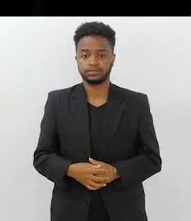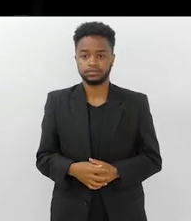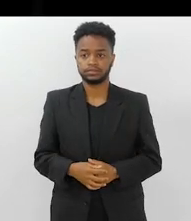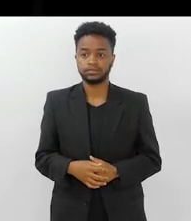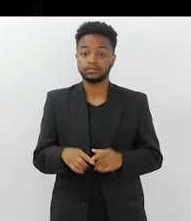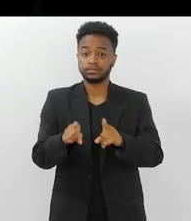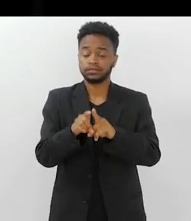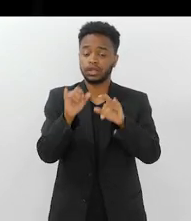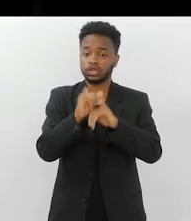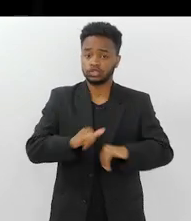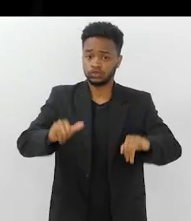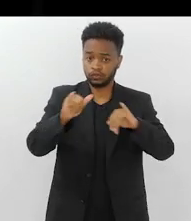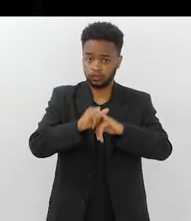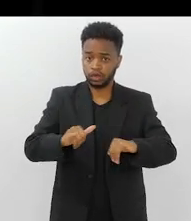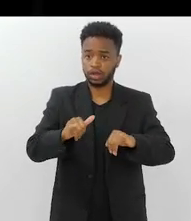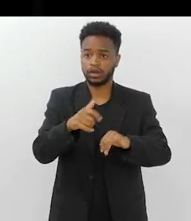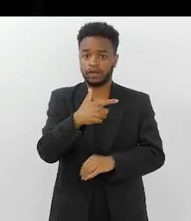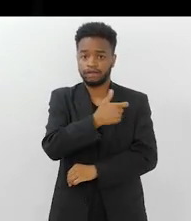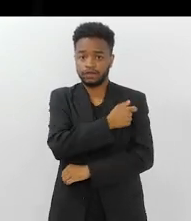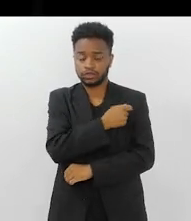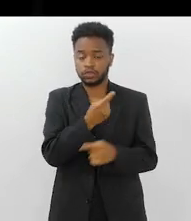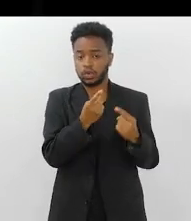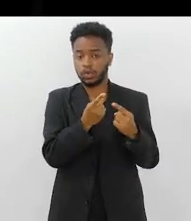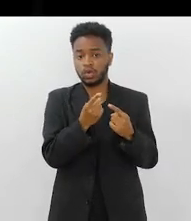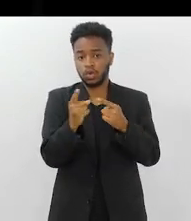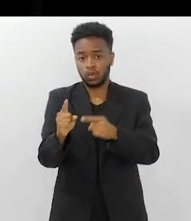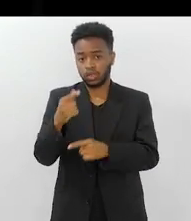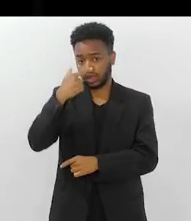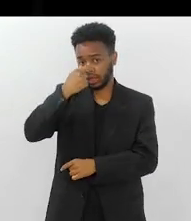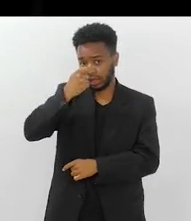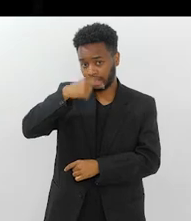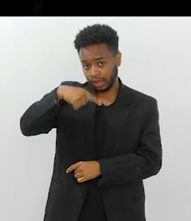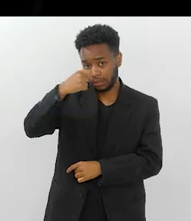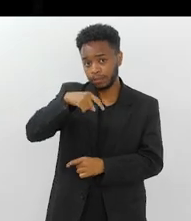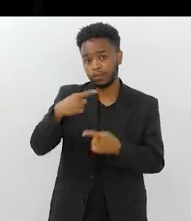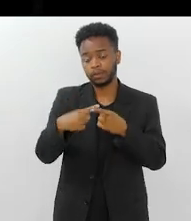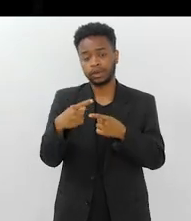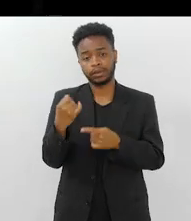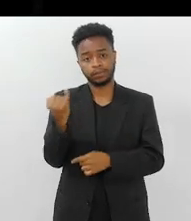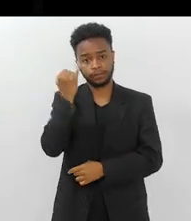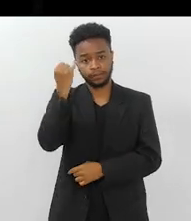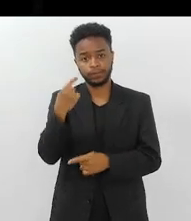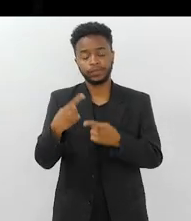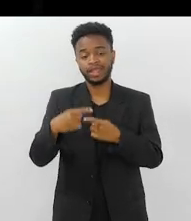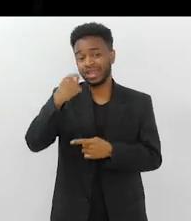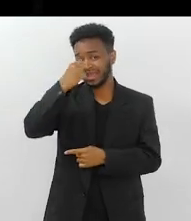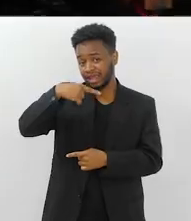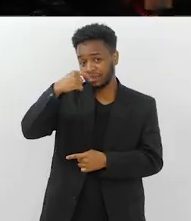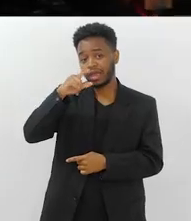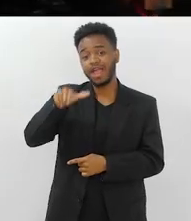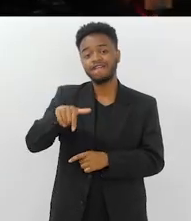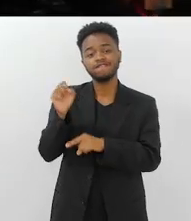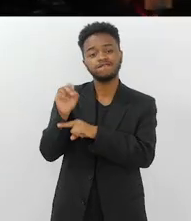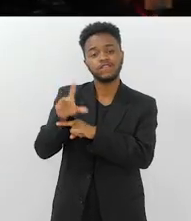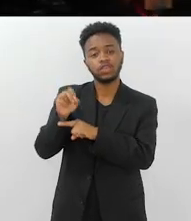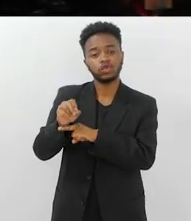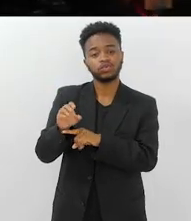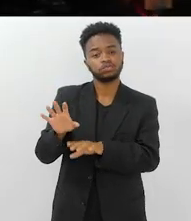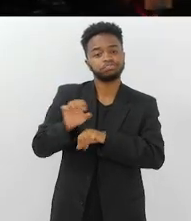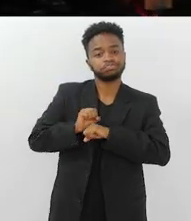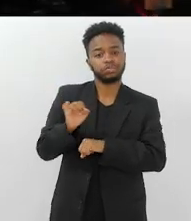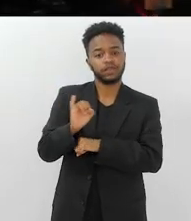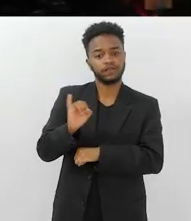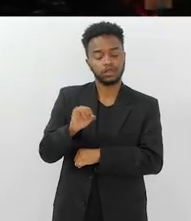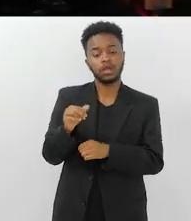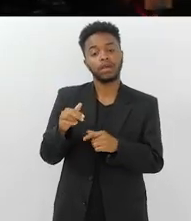E divulgando, né? Também a vacina para a gripe, que é importante. A gripe é uma infecção viral que acaba nos